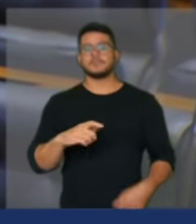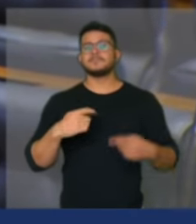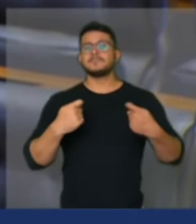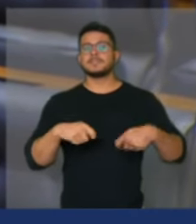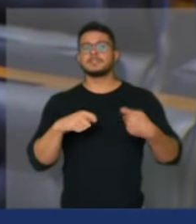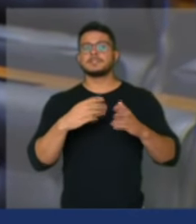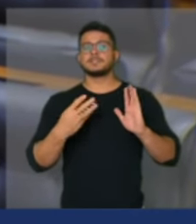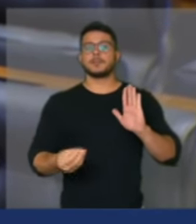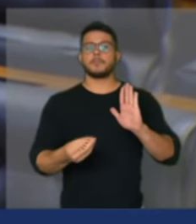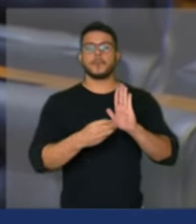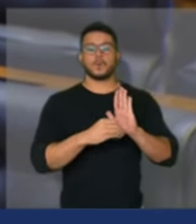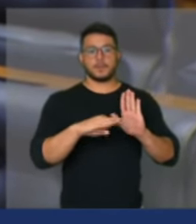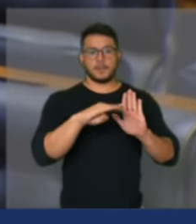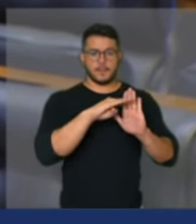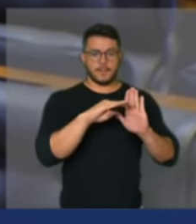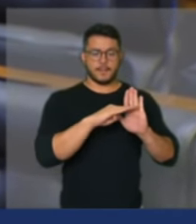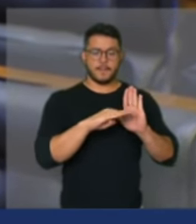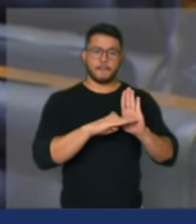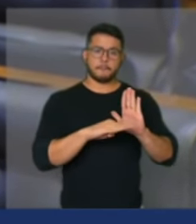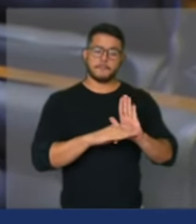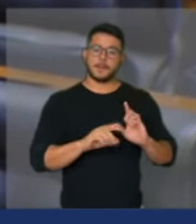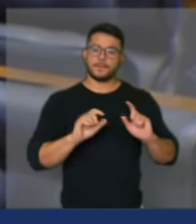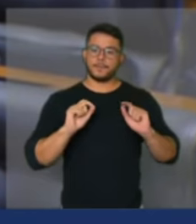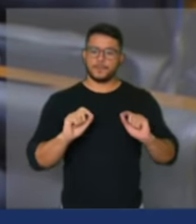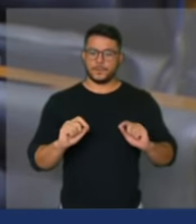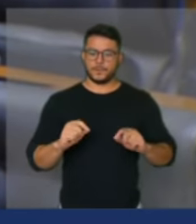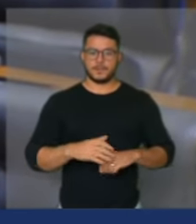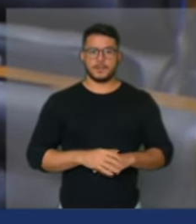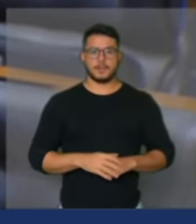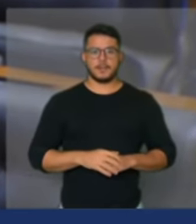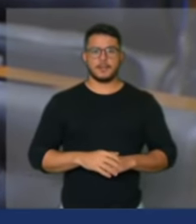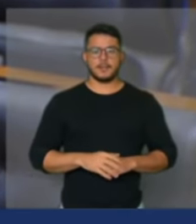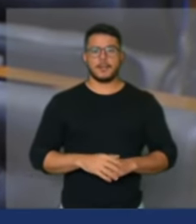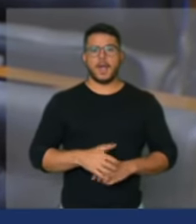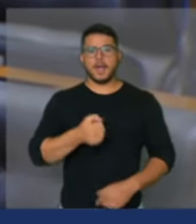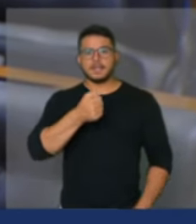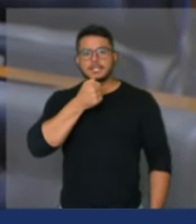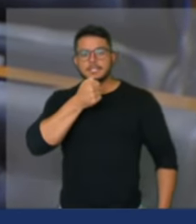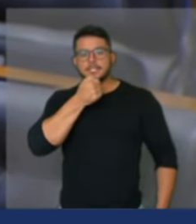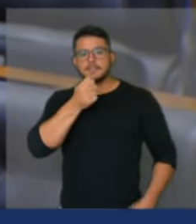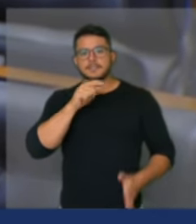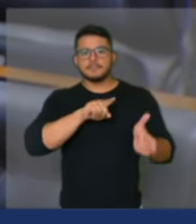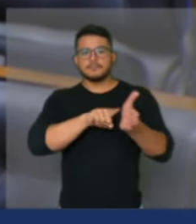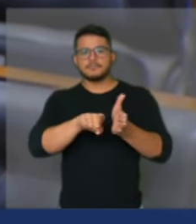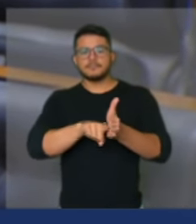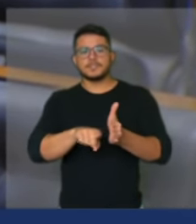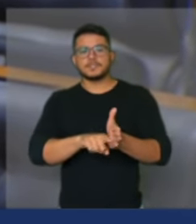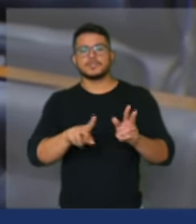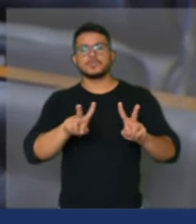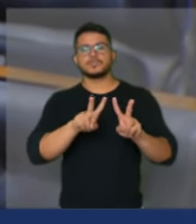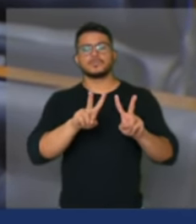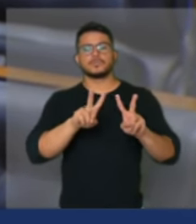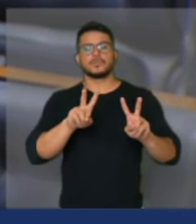o a sabatina do jurista André Mendonça